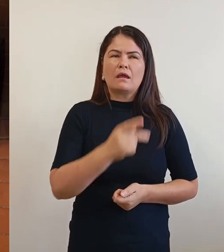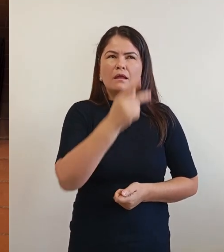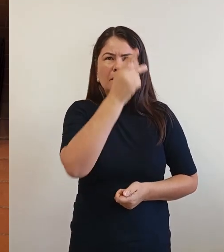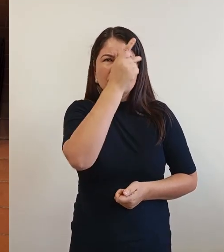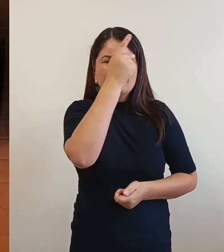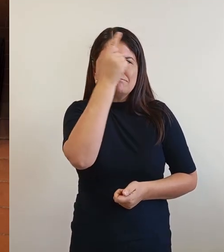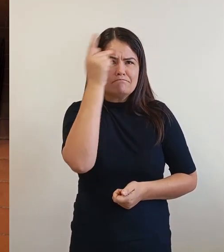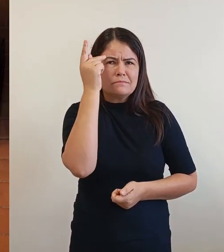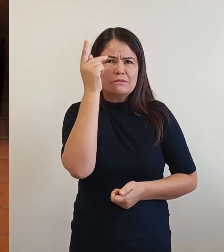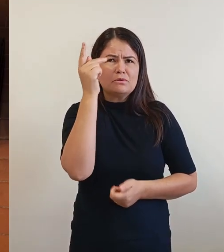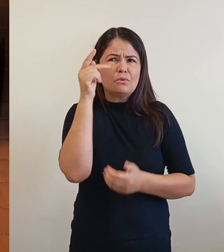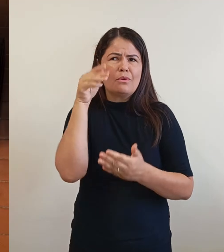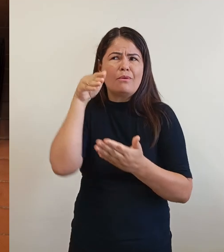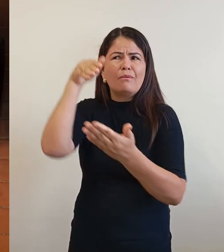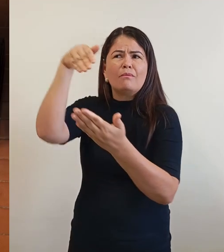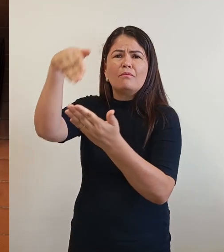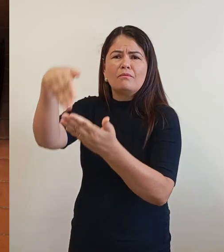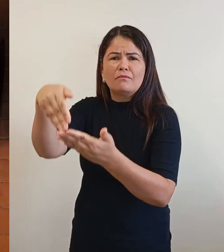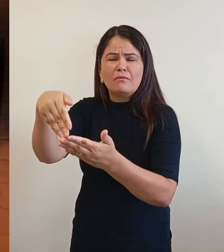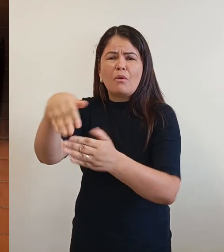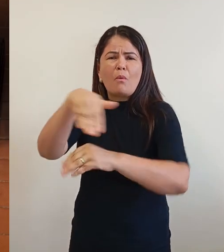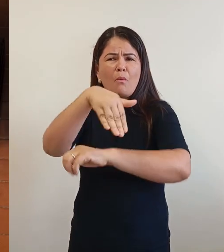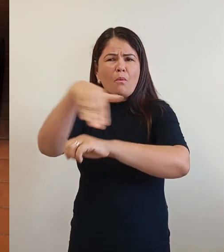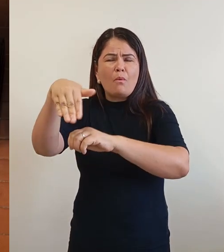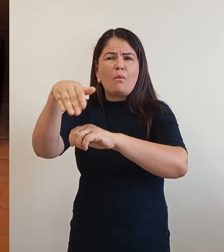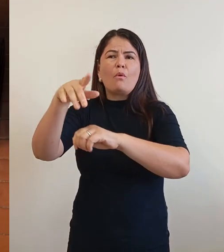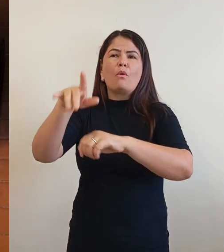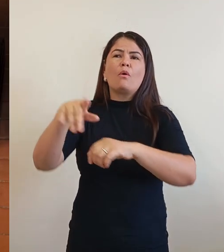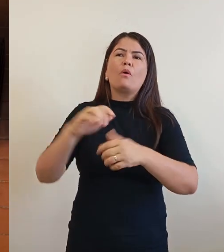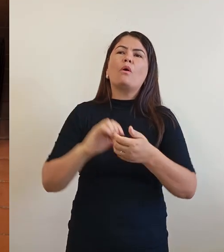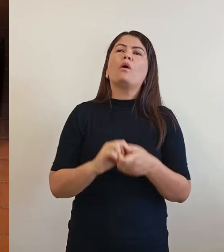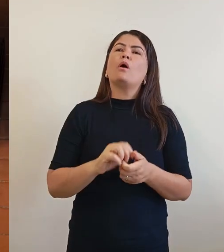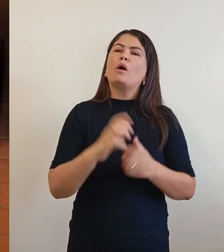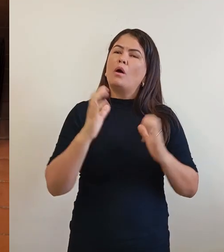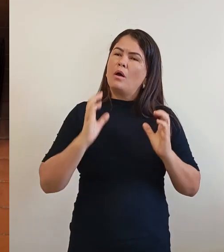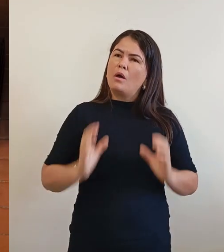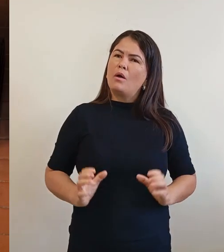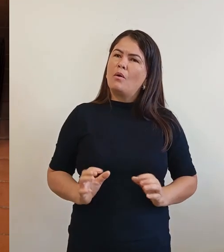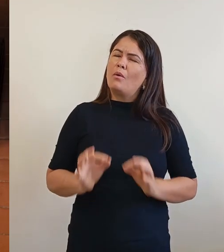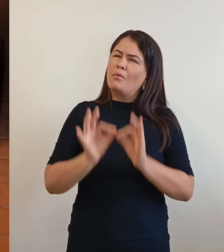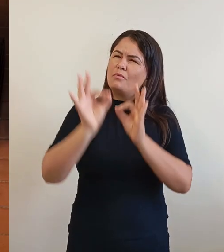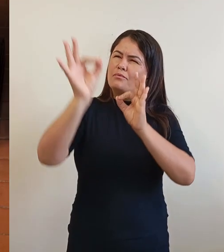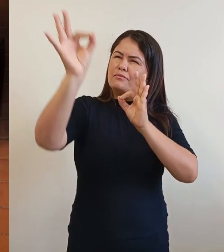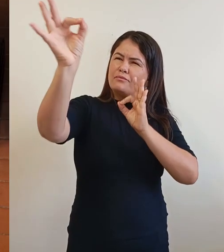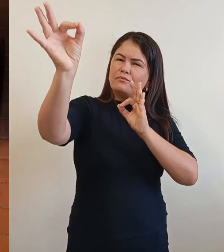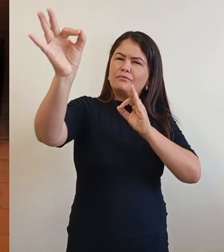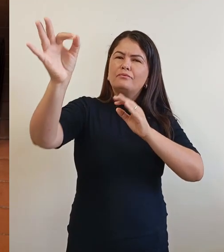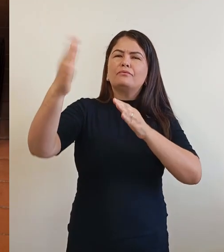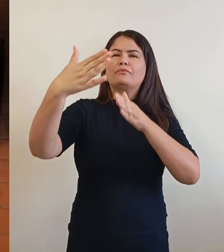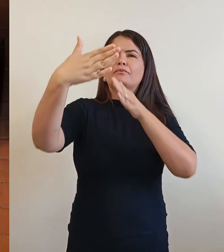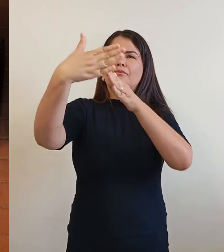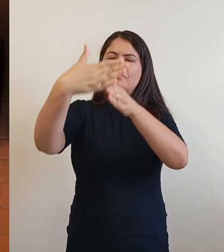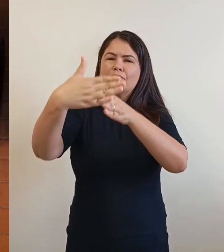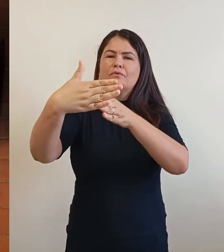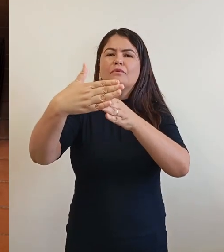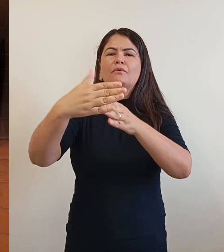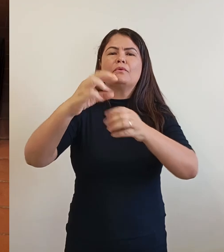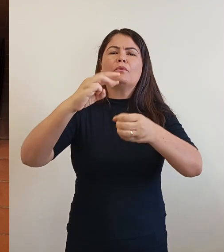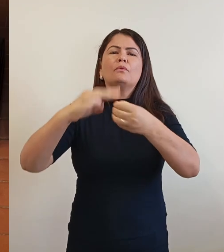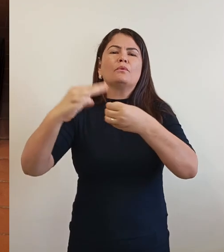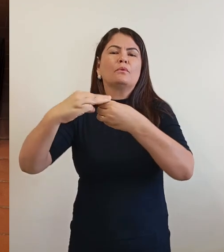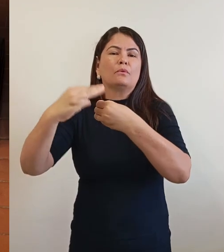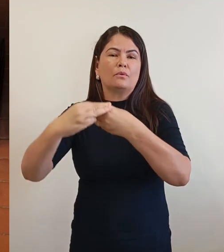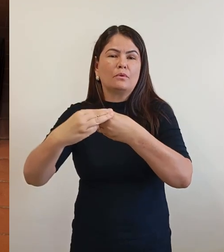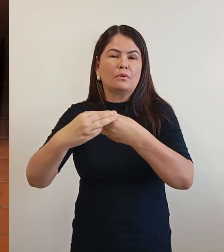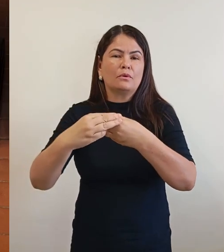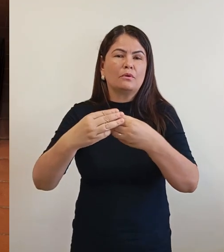divisa do nosso município. Porque nós estamos chegando para acolher as pessoas. E é com esse intuito que eu, mas o